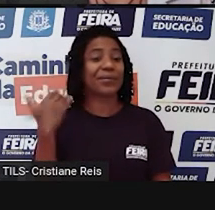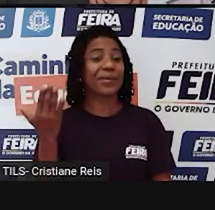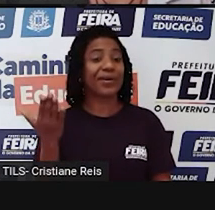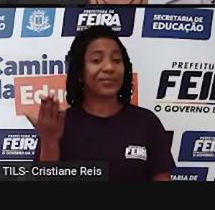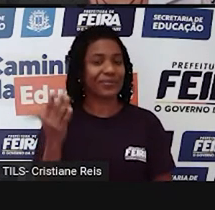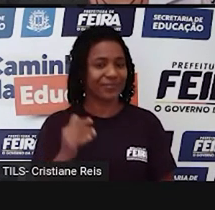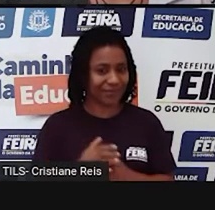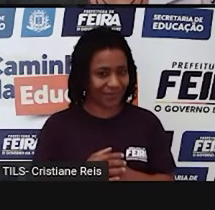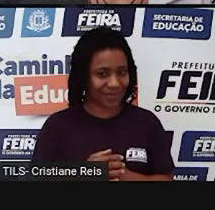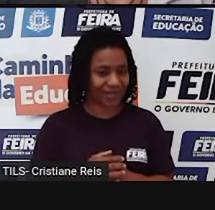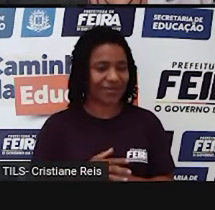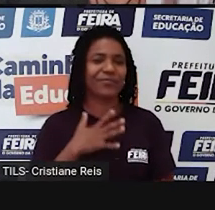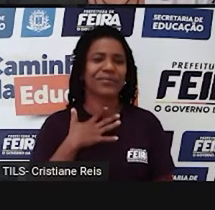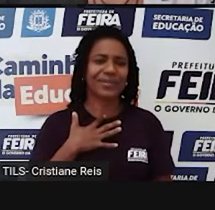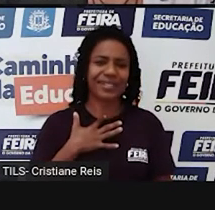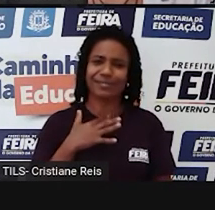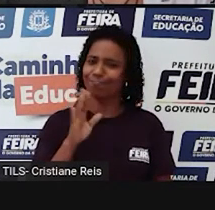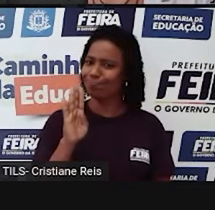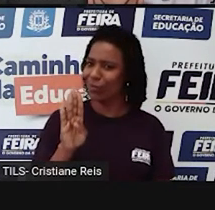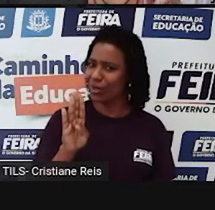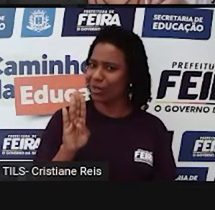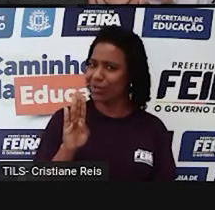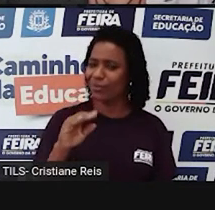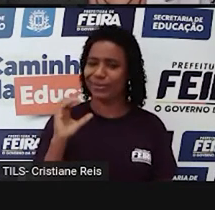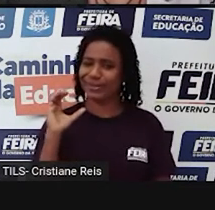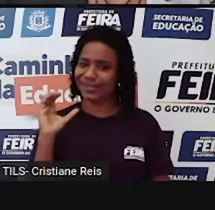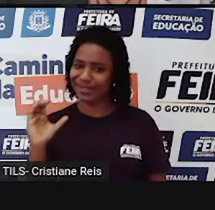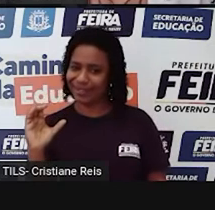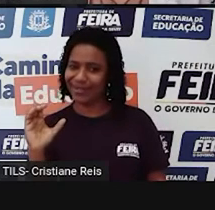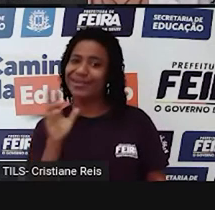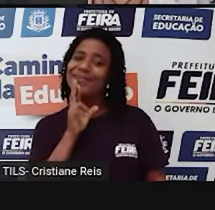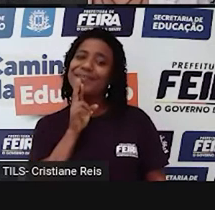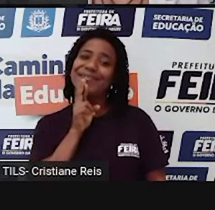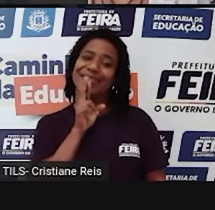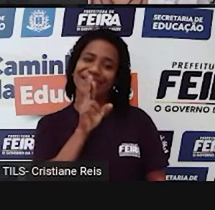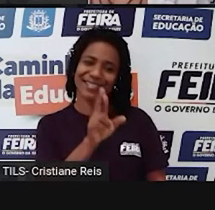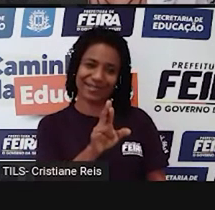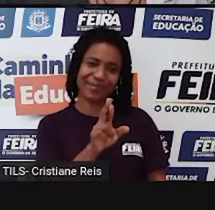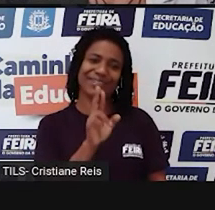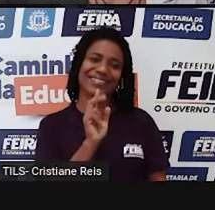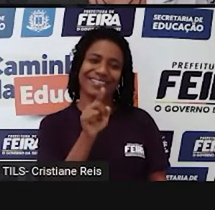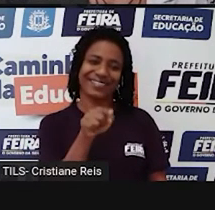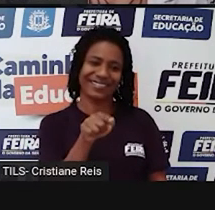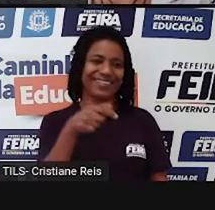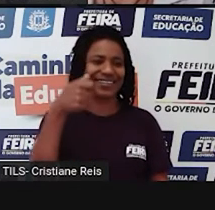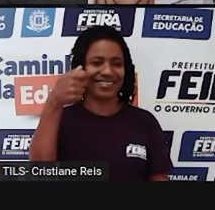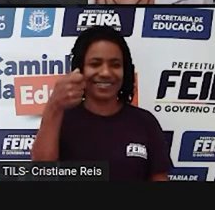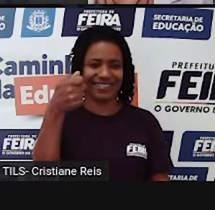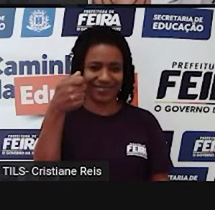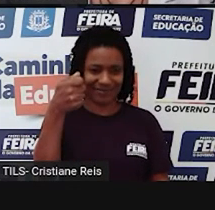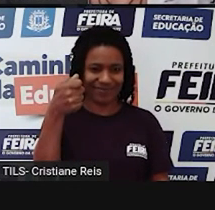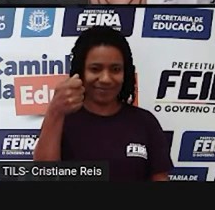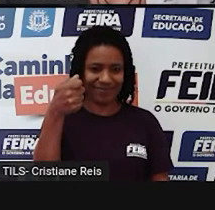a gente quer marcar a letra B ou a letra C Mas a resposta correta é revista em quadrinhos